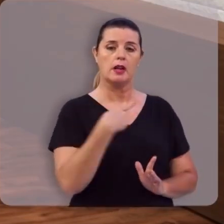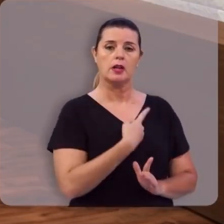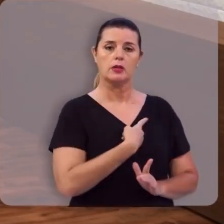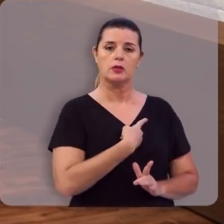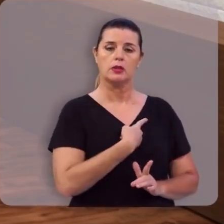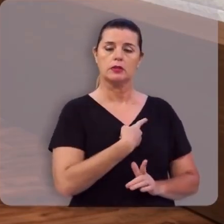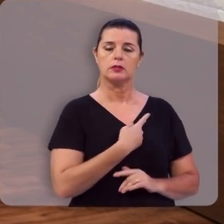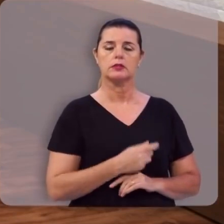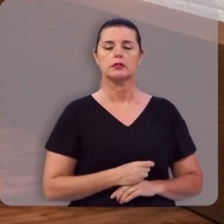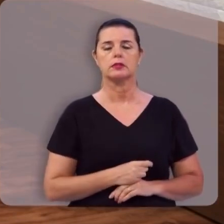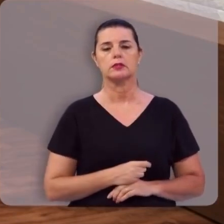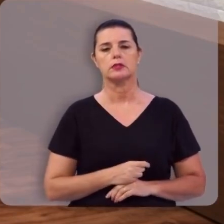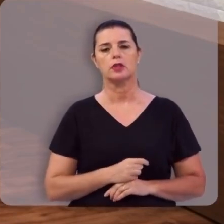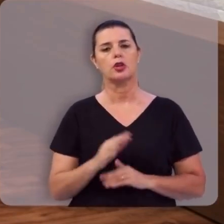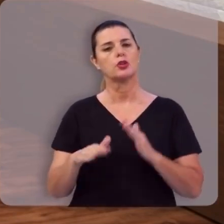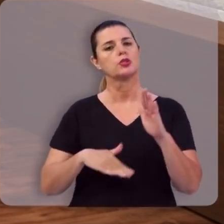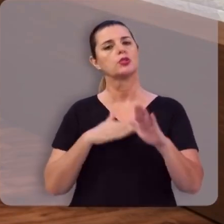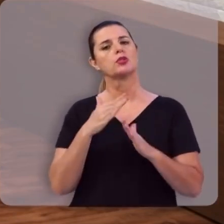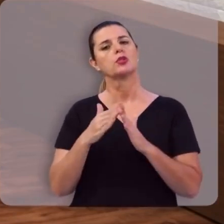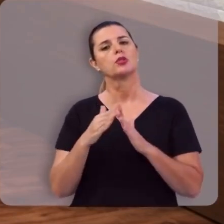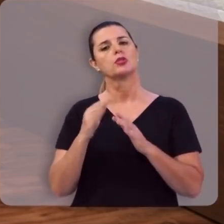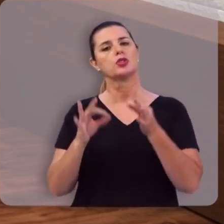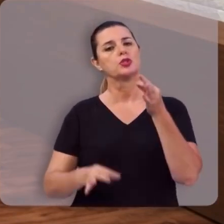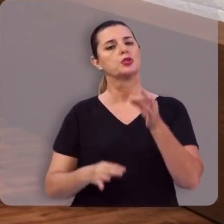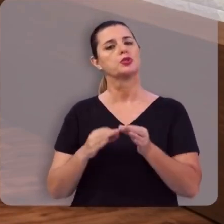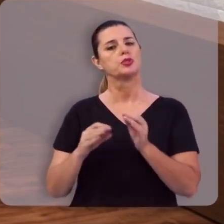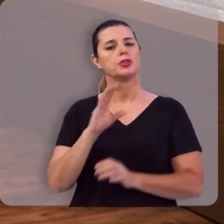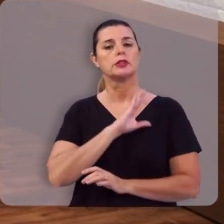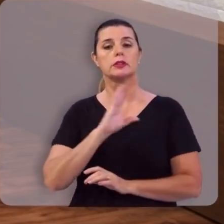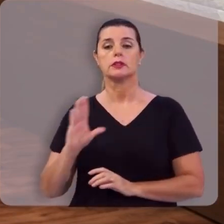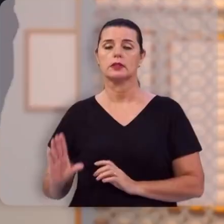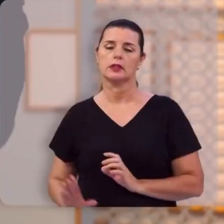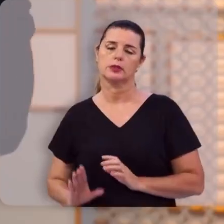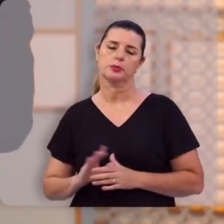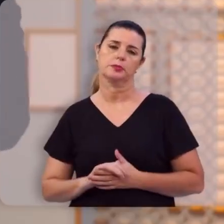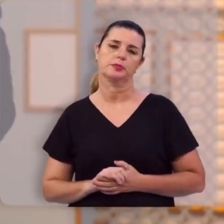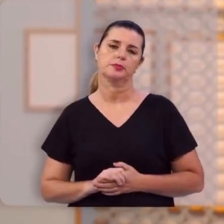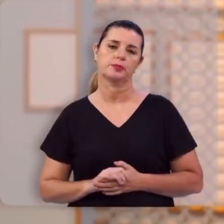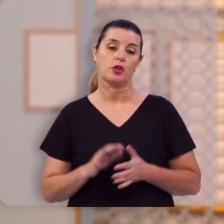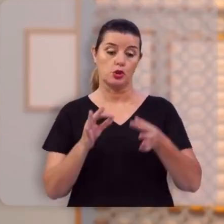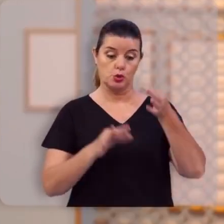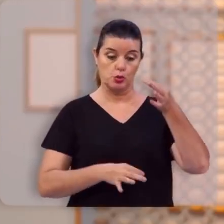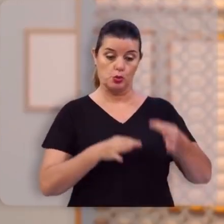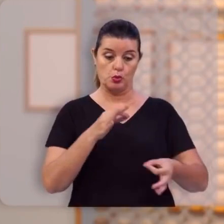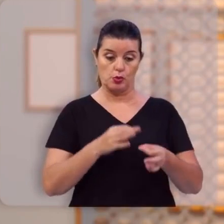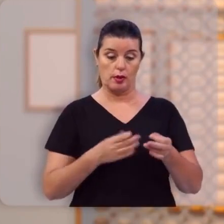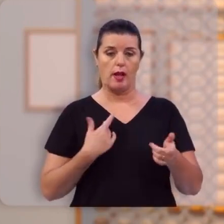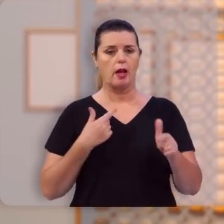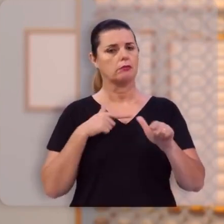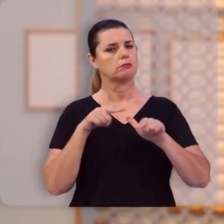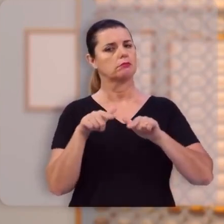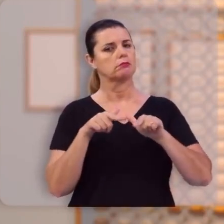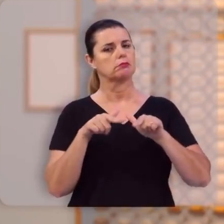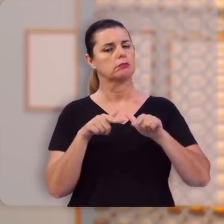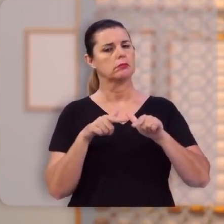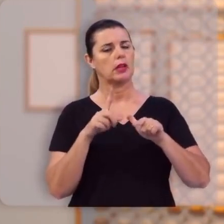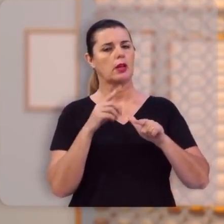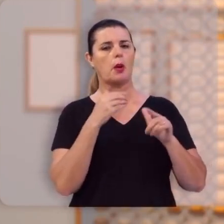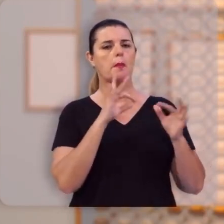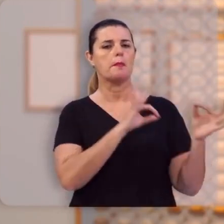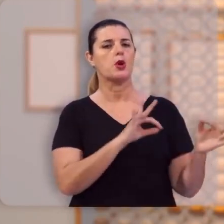coloca na nossa conta, toda a justiça de Cristo. A justificação é um ato, não é um processo.